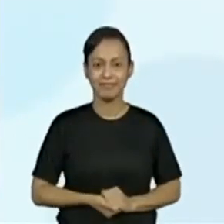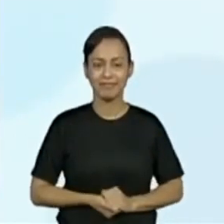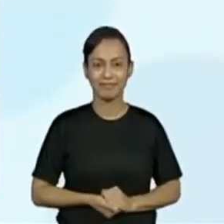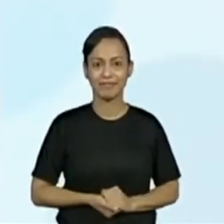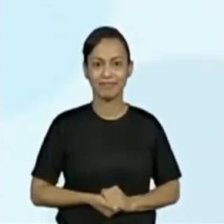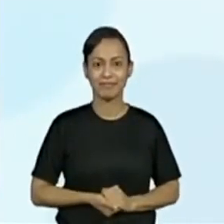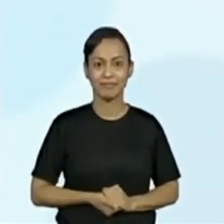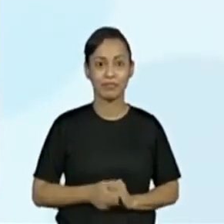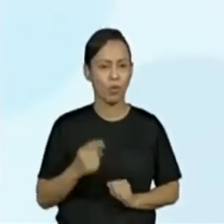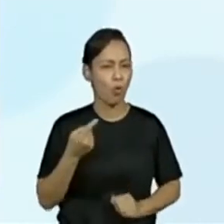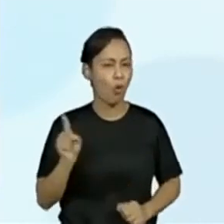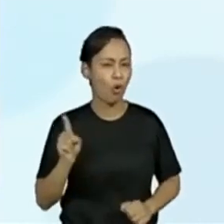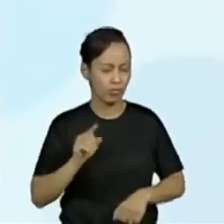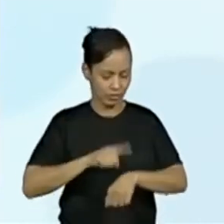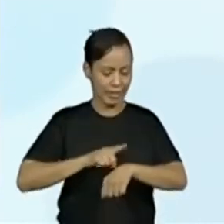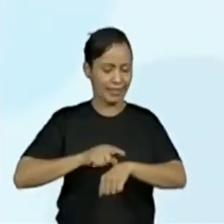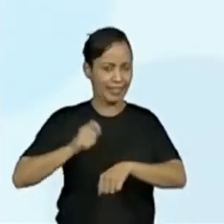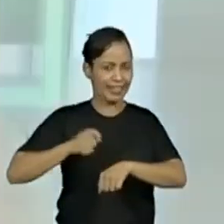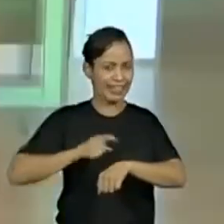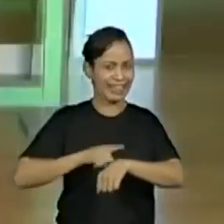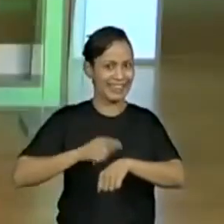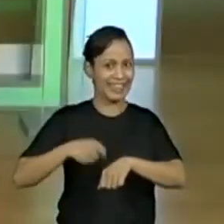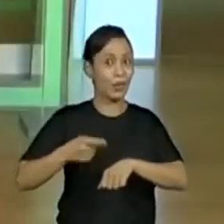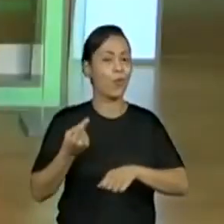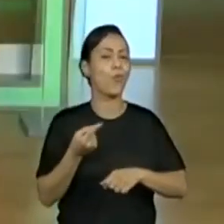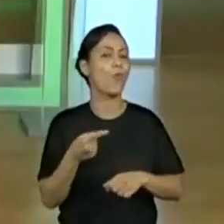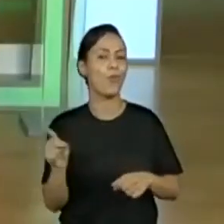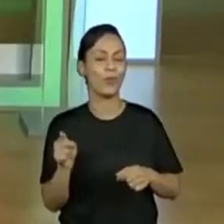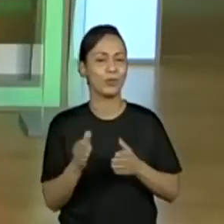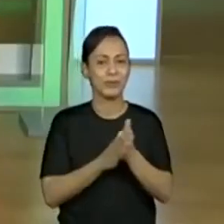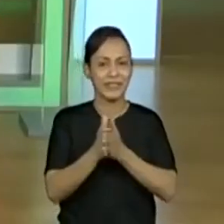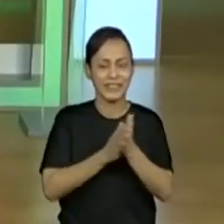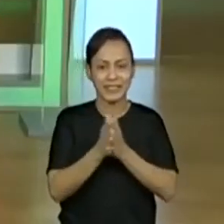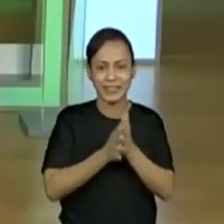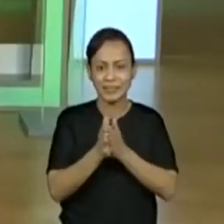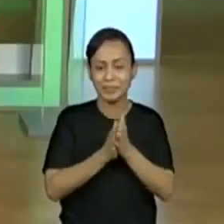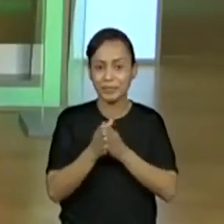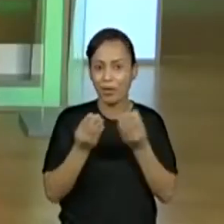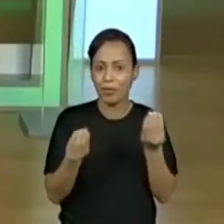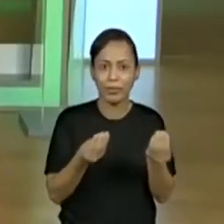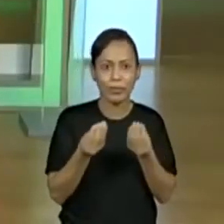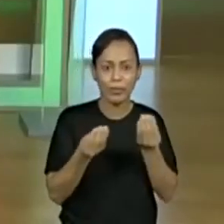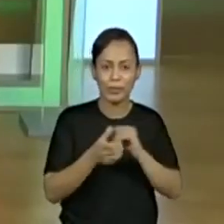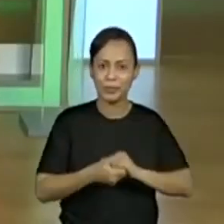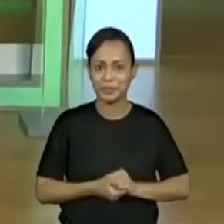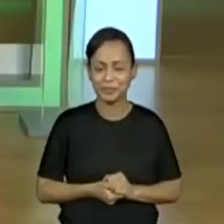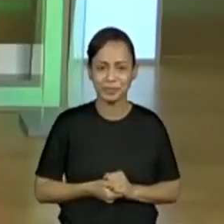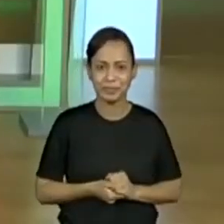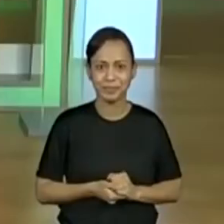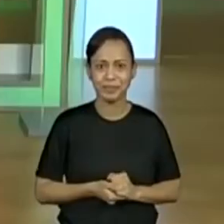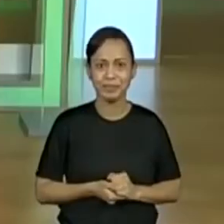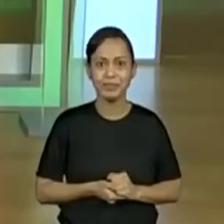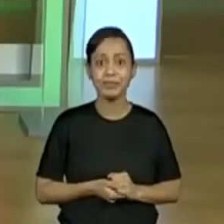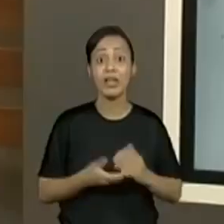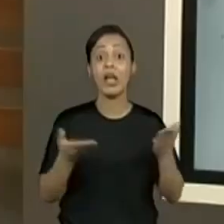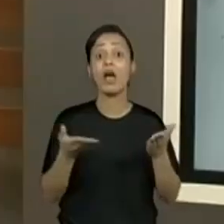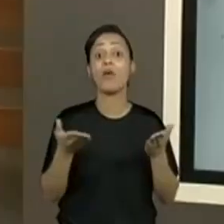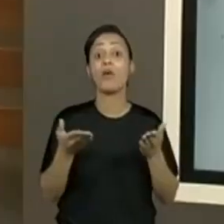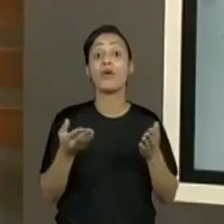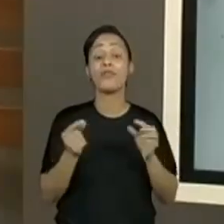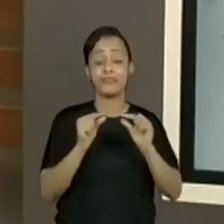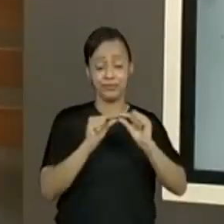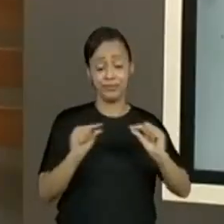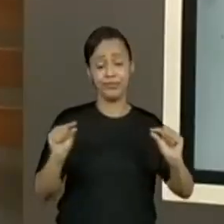Ah, vamos para mais um desafio que dá tempo. Para fechar nossa atividade, o último desafio. É o último